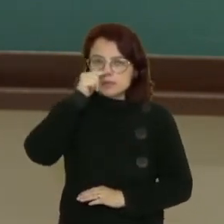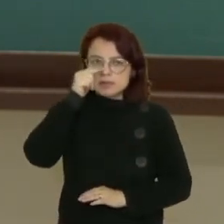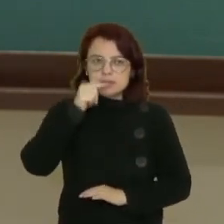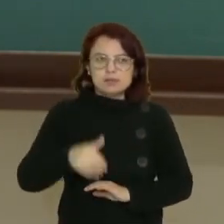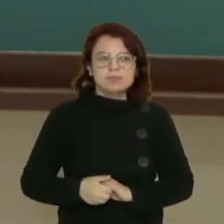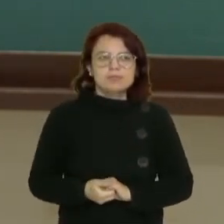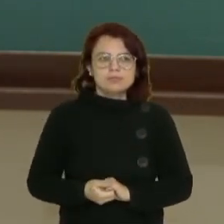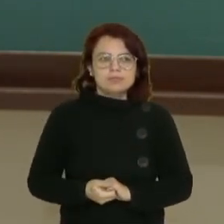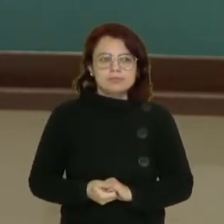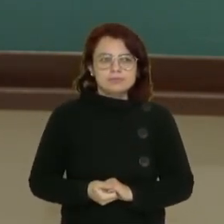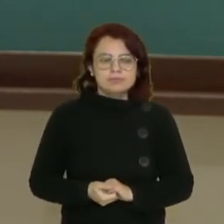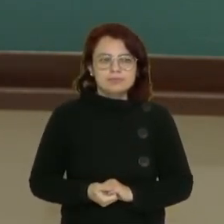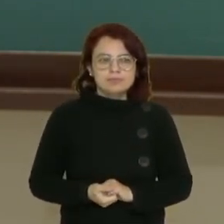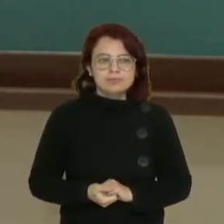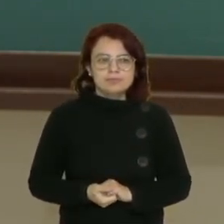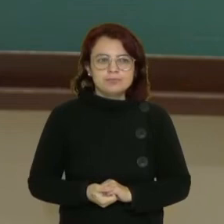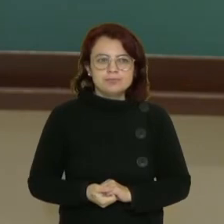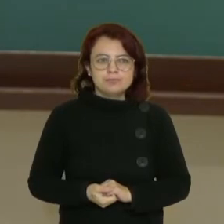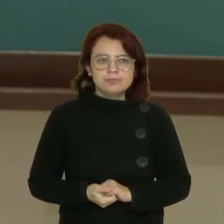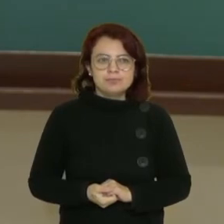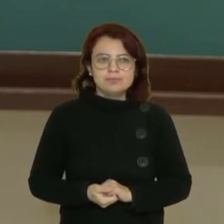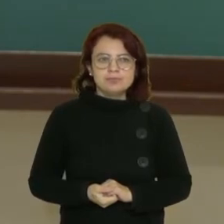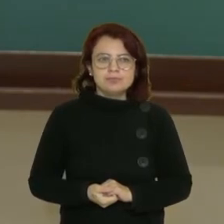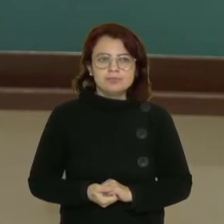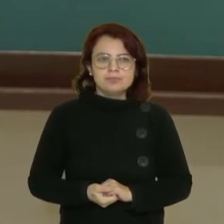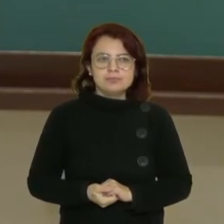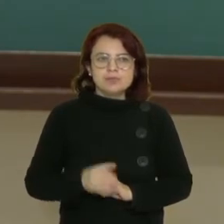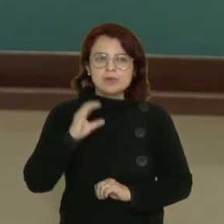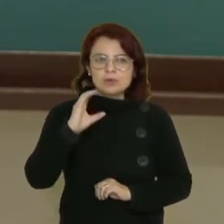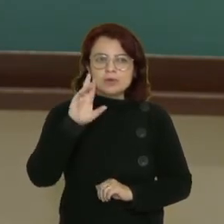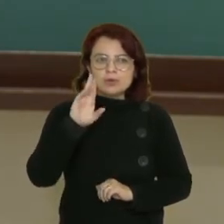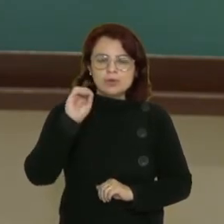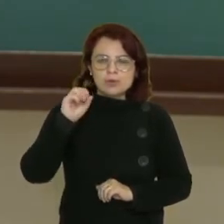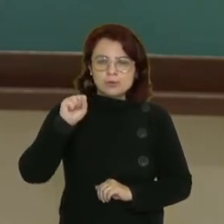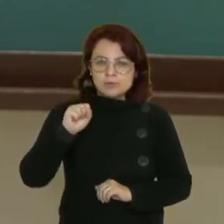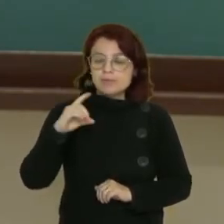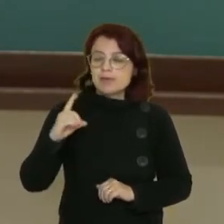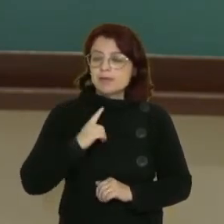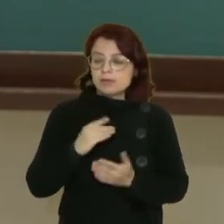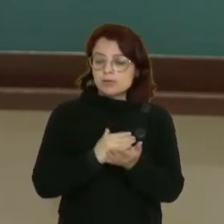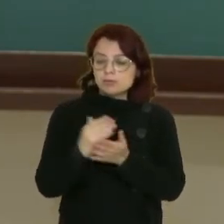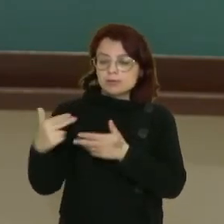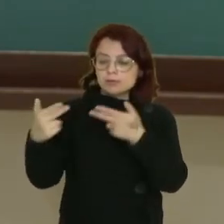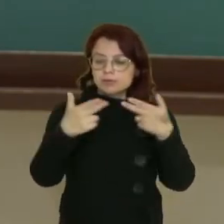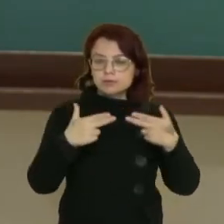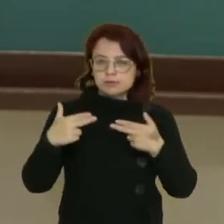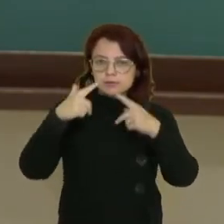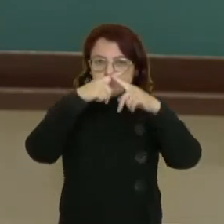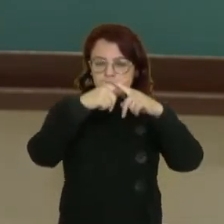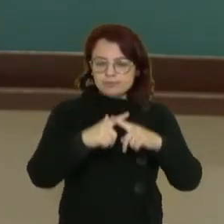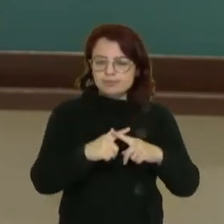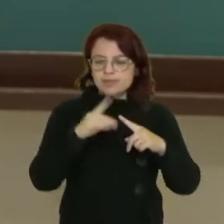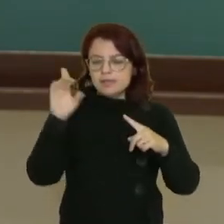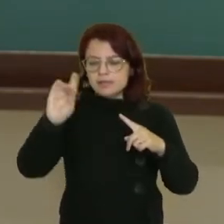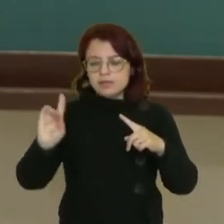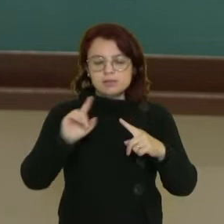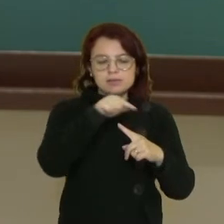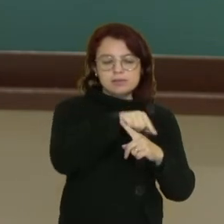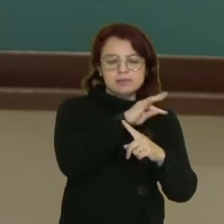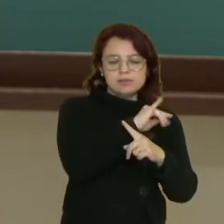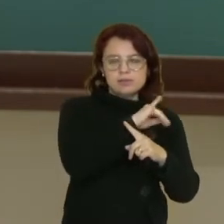do titã Cronos. E eles entraram em guerra, os deuses e os titãs.